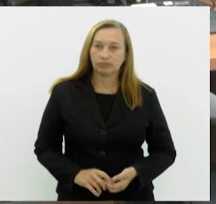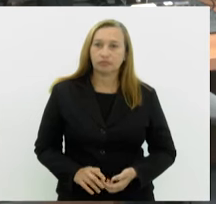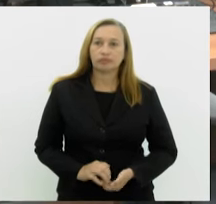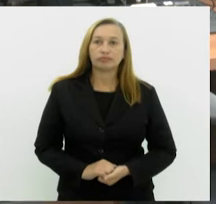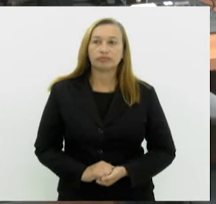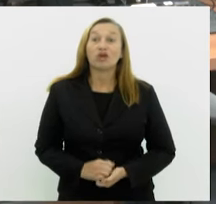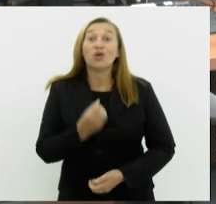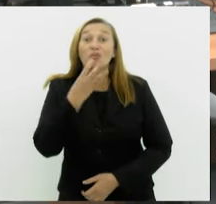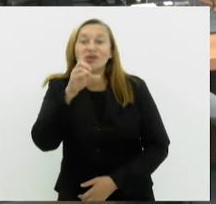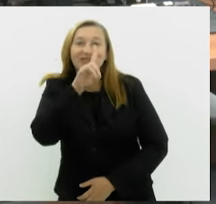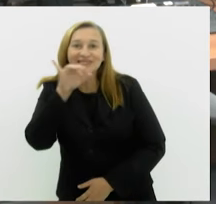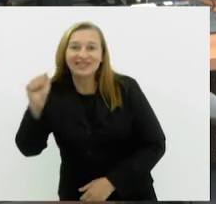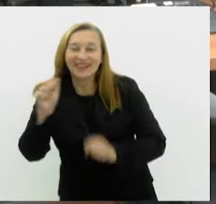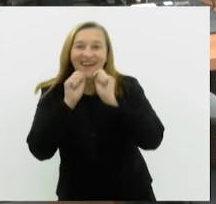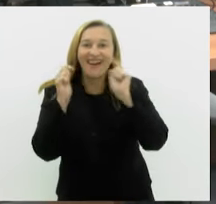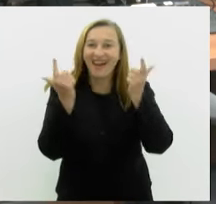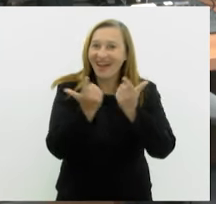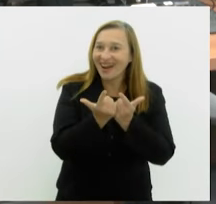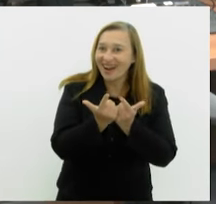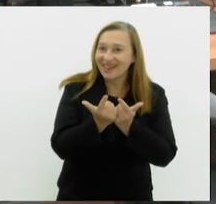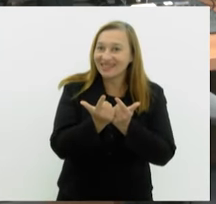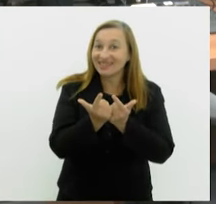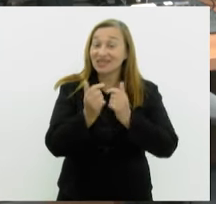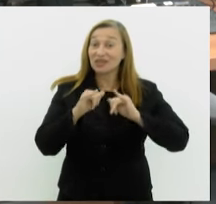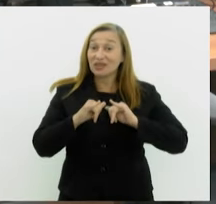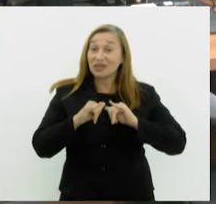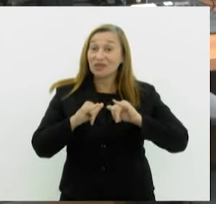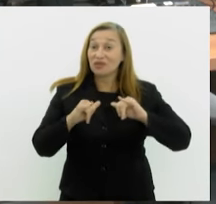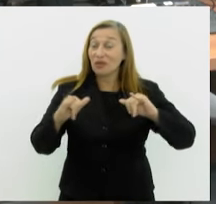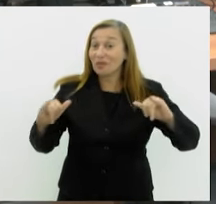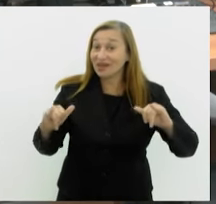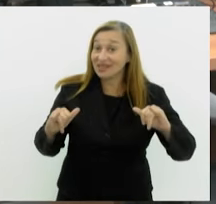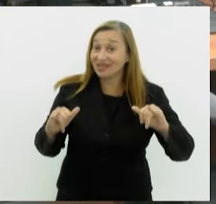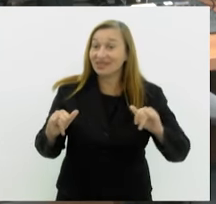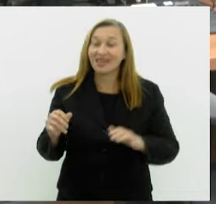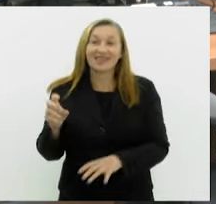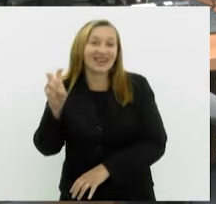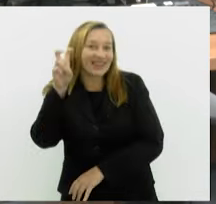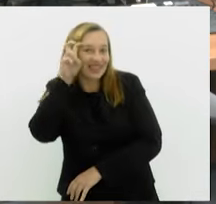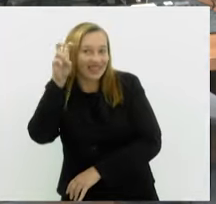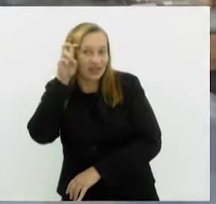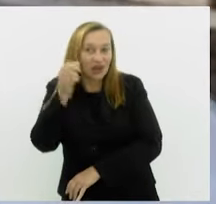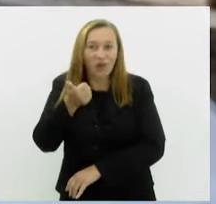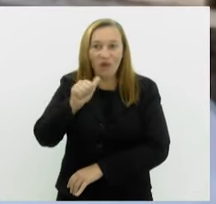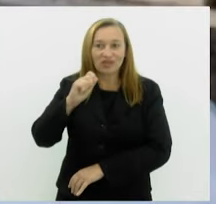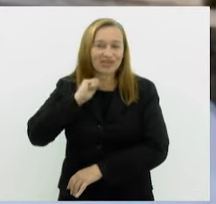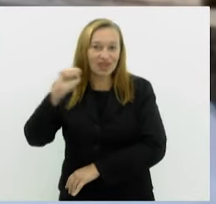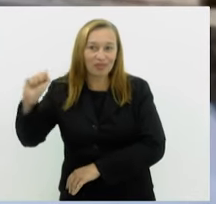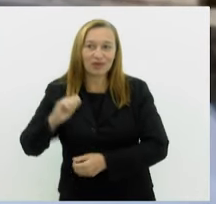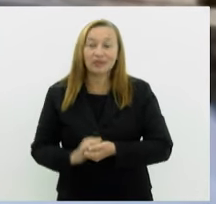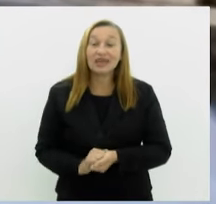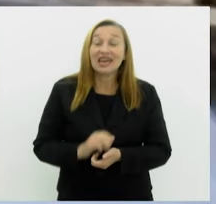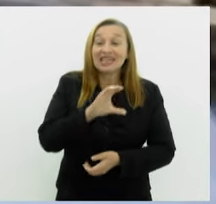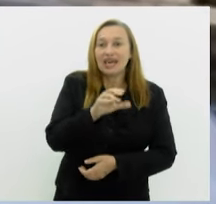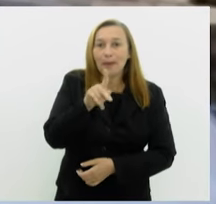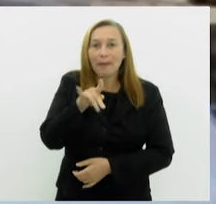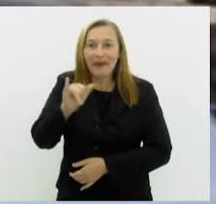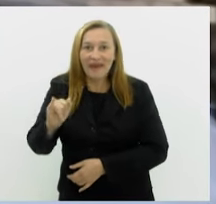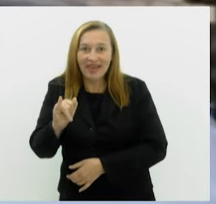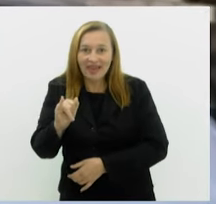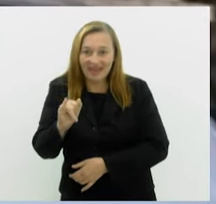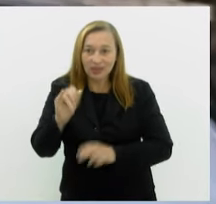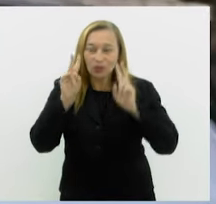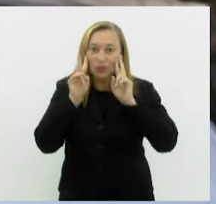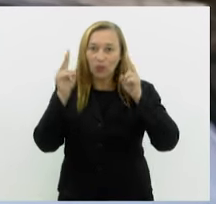O Bom Dia Alerj traz os seguintes destaques nesta quinta-feira, 11 de abril. CPI do Reconhecimento